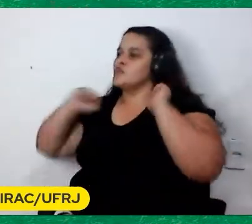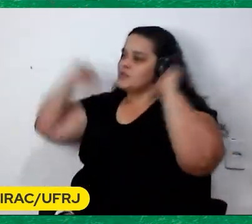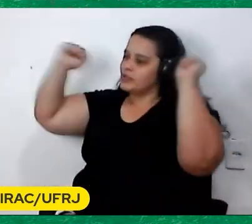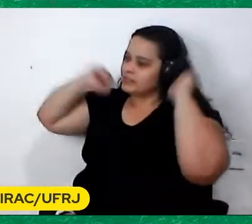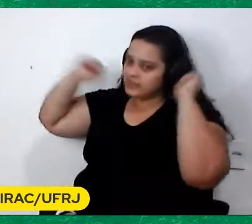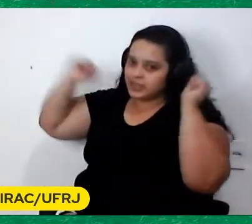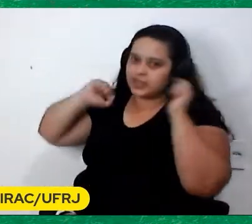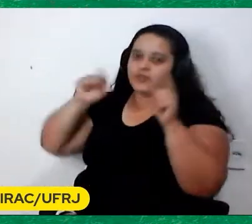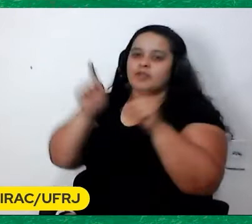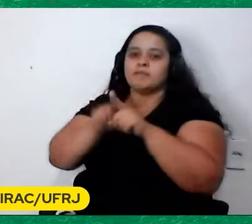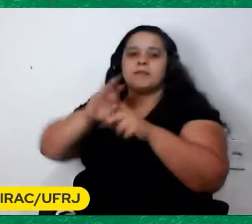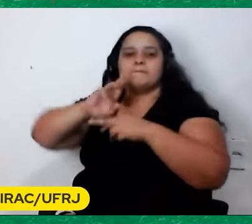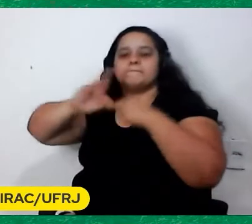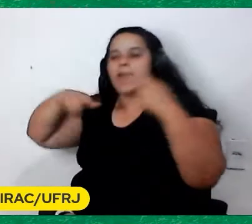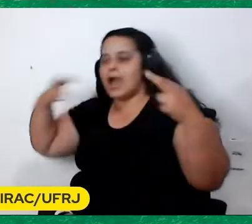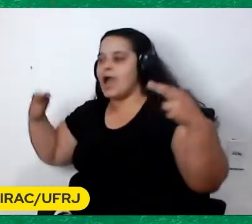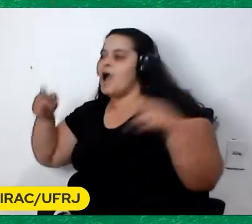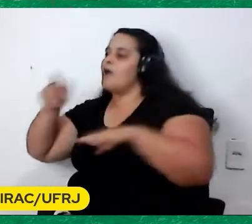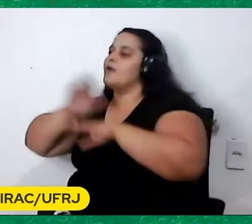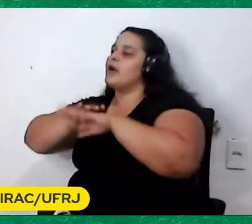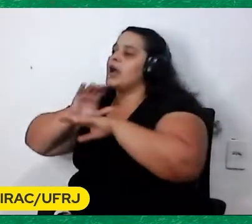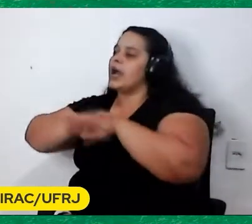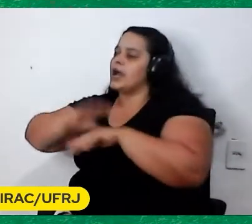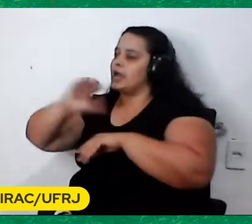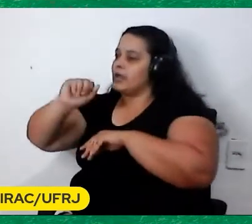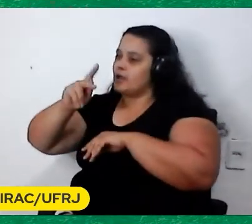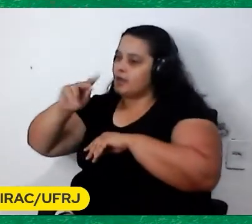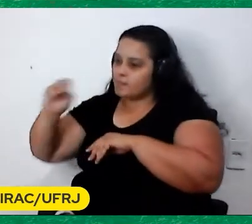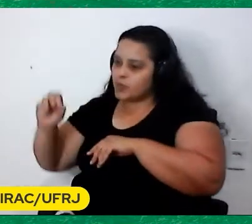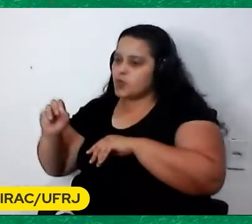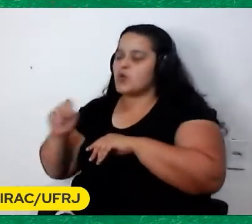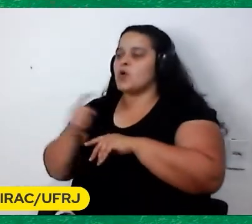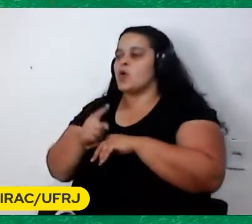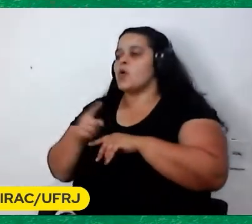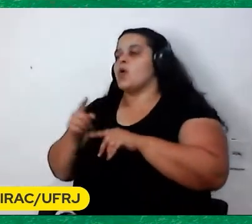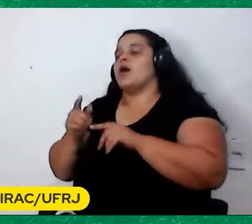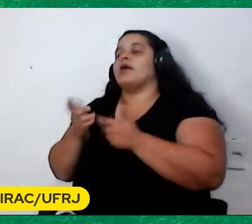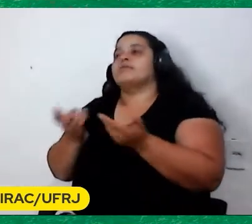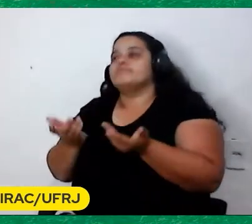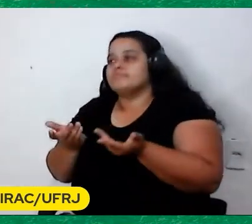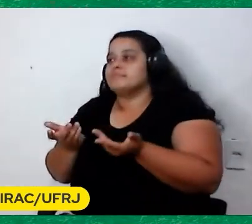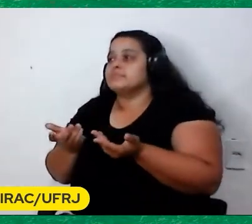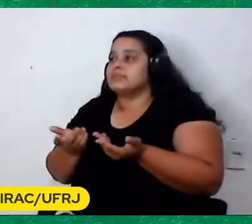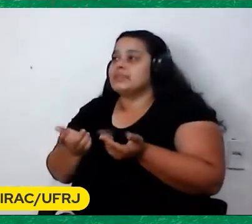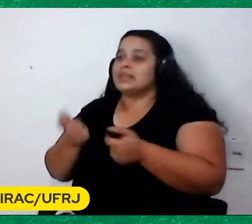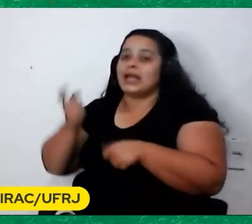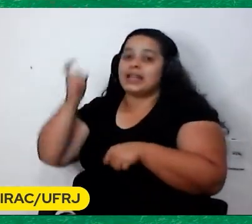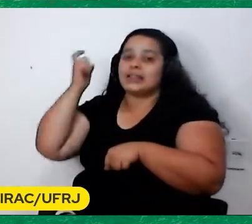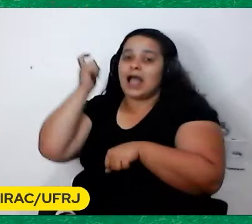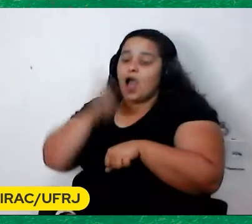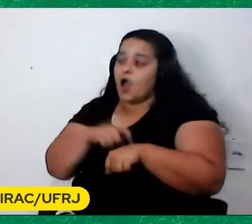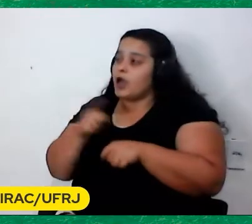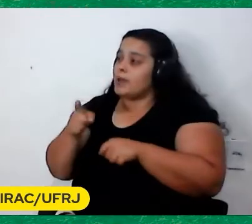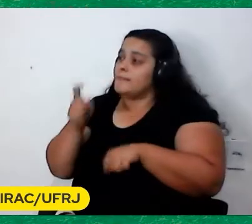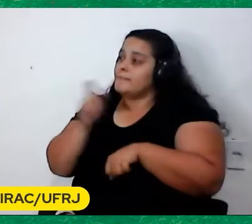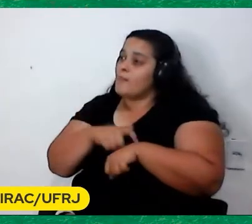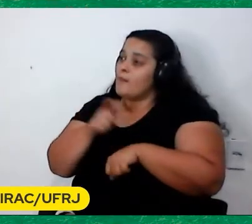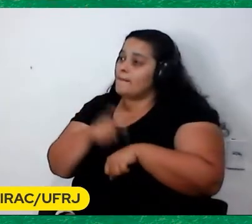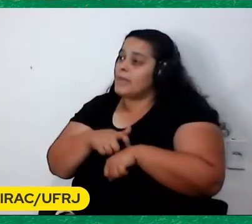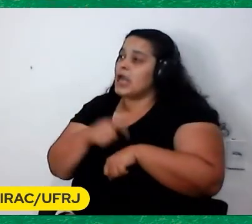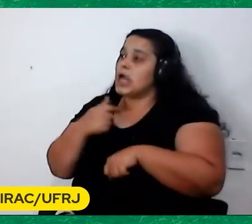Capô Inesquecível As grandes massas Do Capô E de repente Esses momentos Quando eu estava Assim No